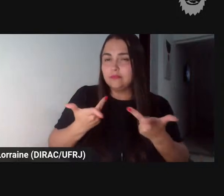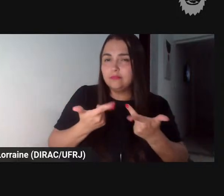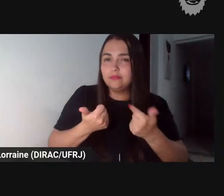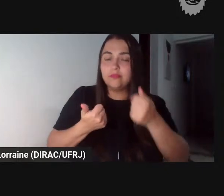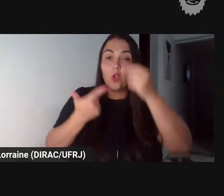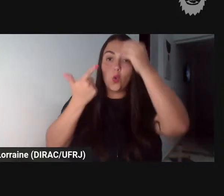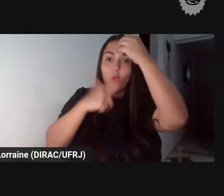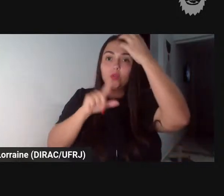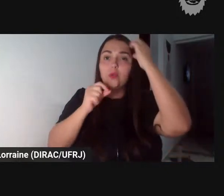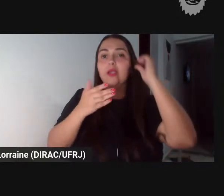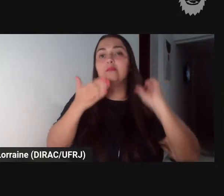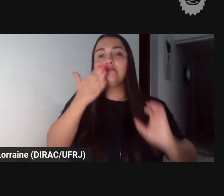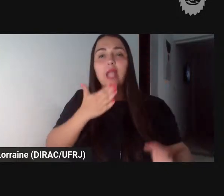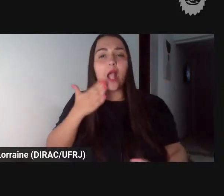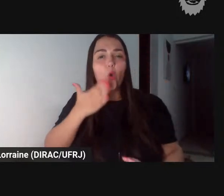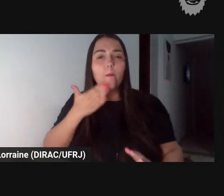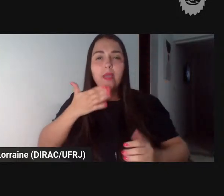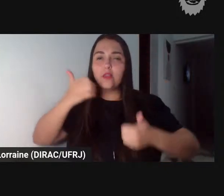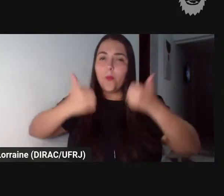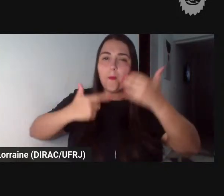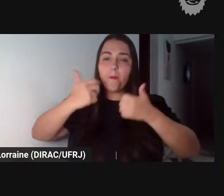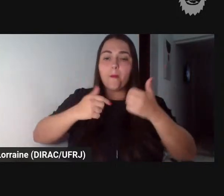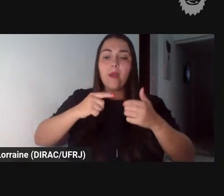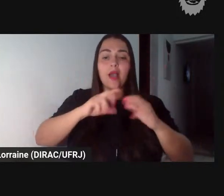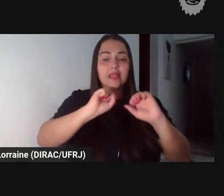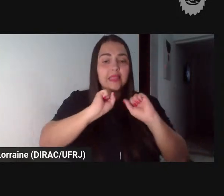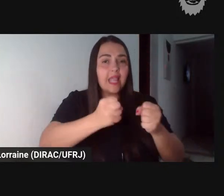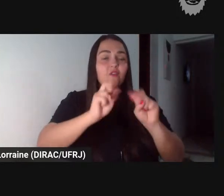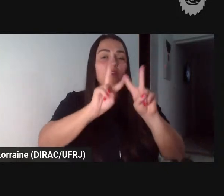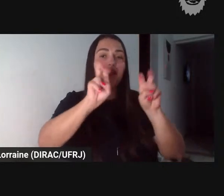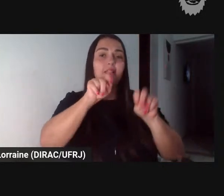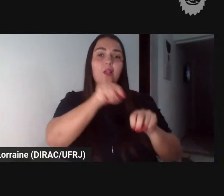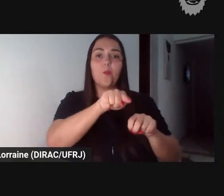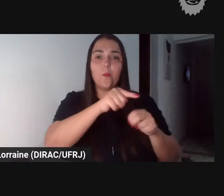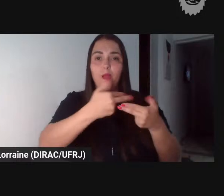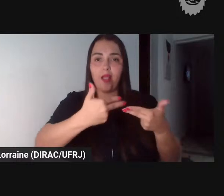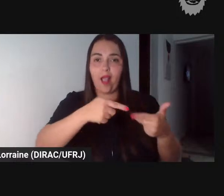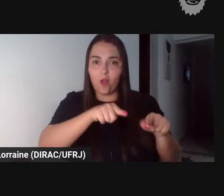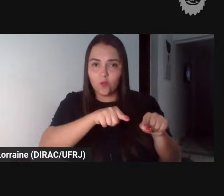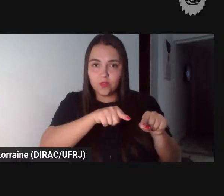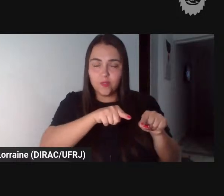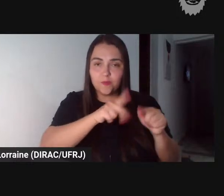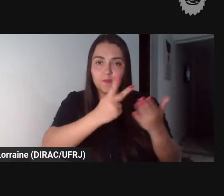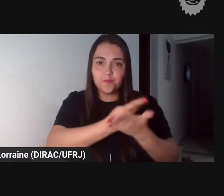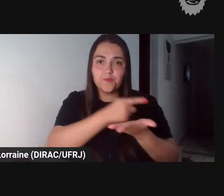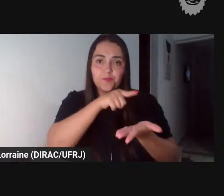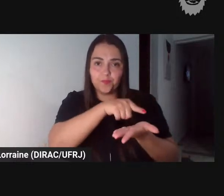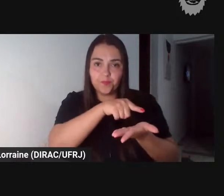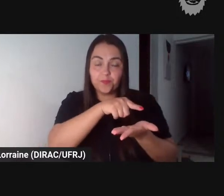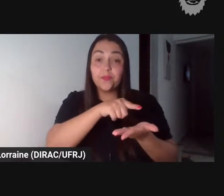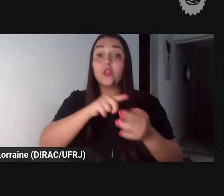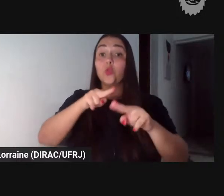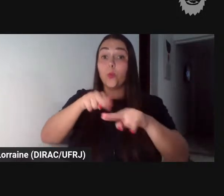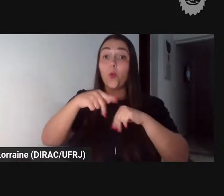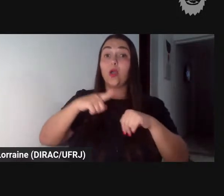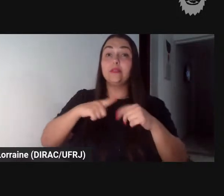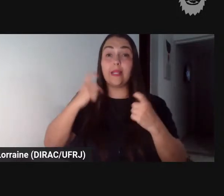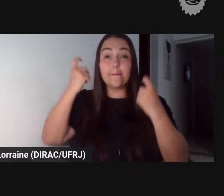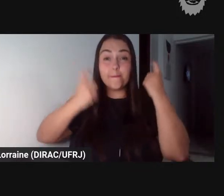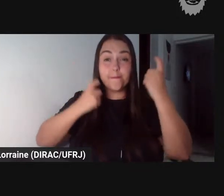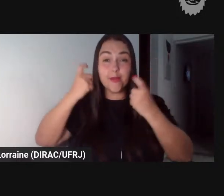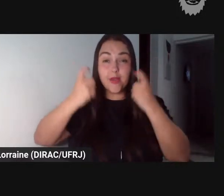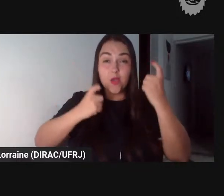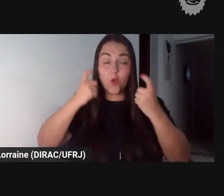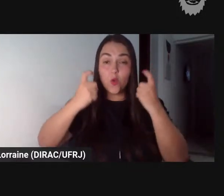argumentar em favor de uma causa é dessa preocupação com a fala